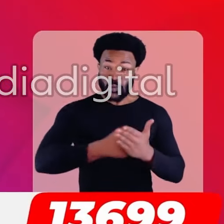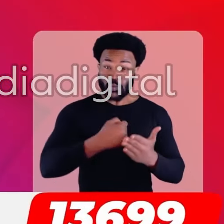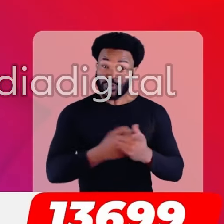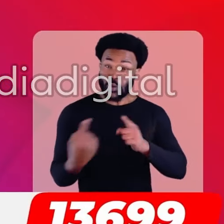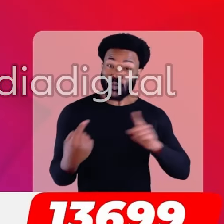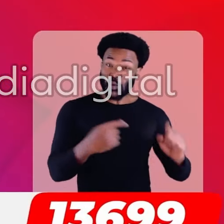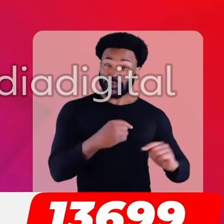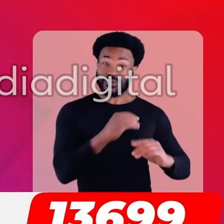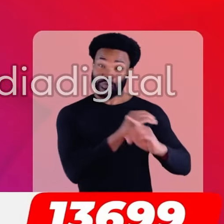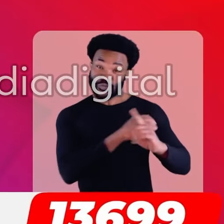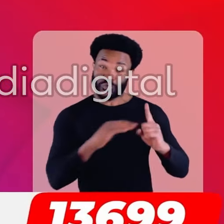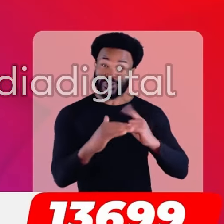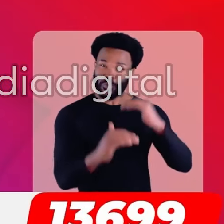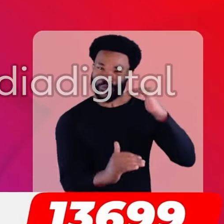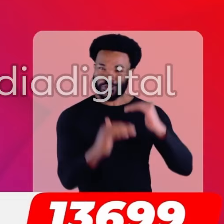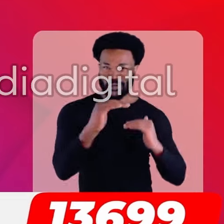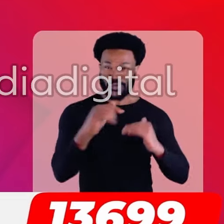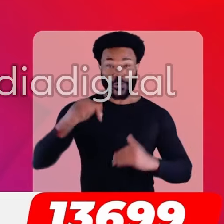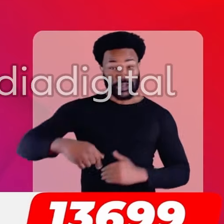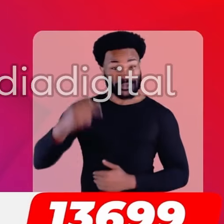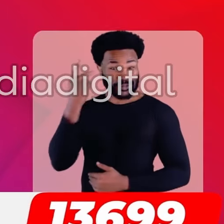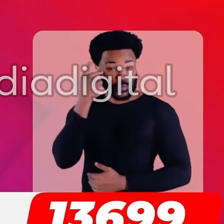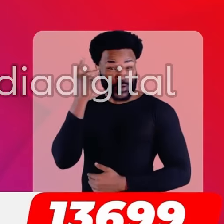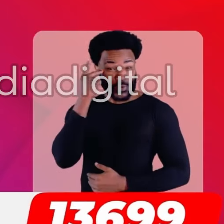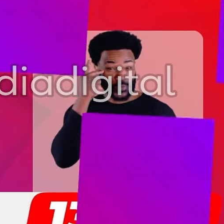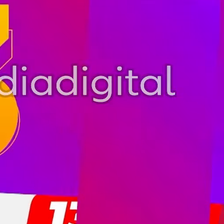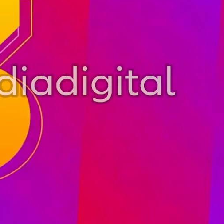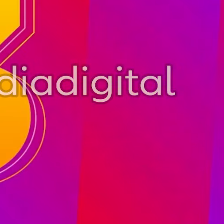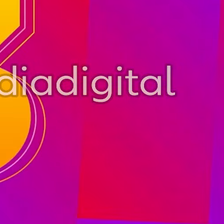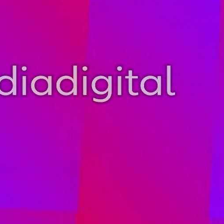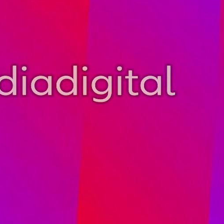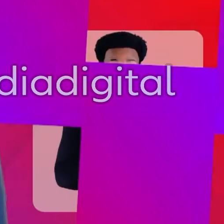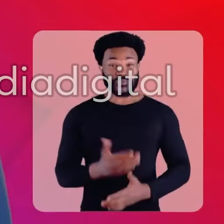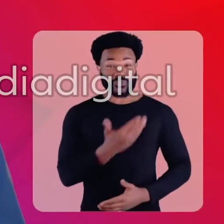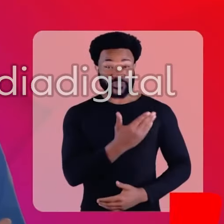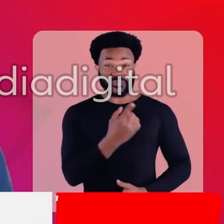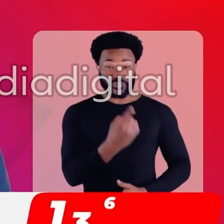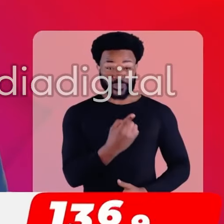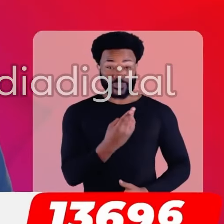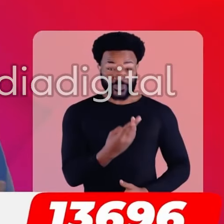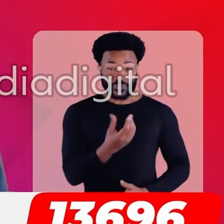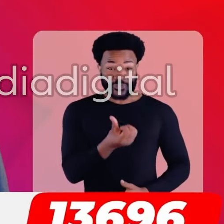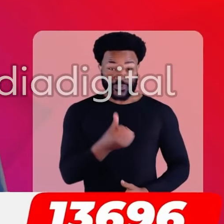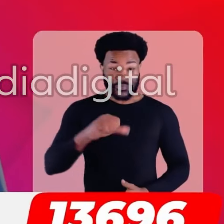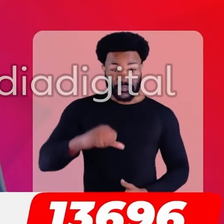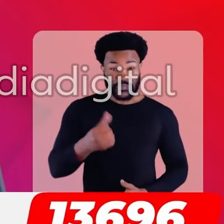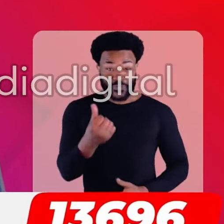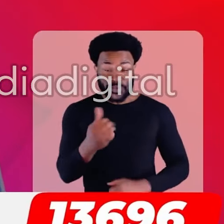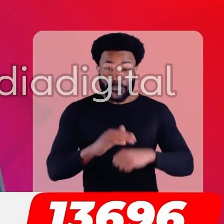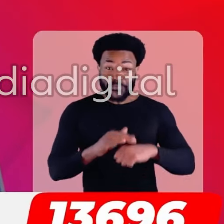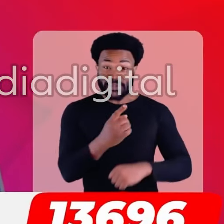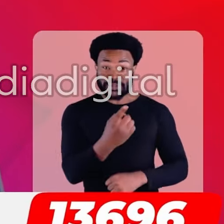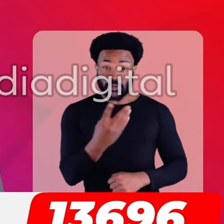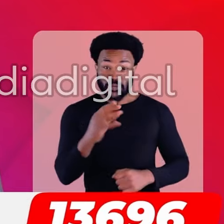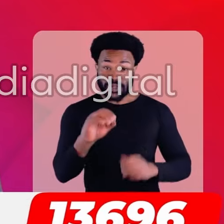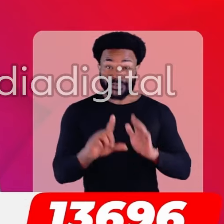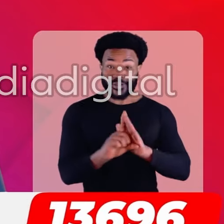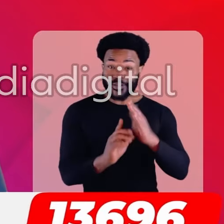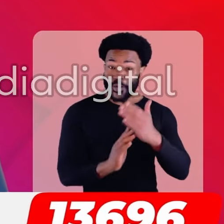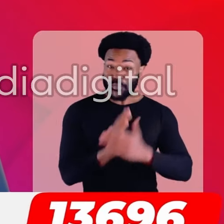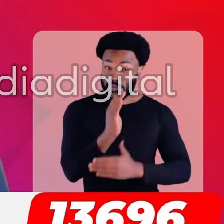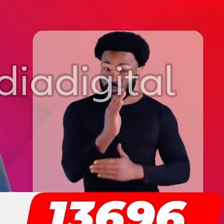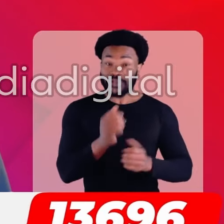13699, luto contra as desigualdades sociais da nossa cidade. Arcelino Tau, 13696, tenho mais de 140 leis